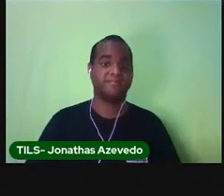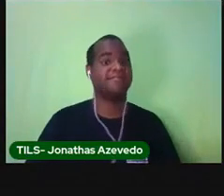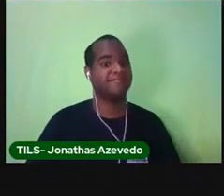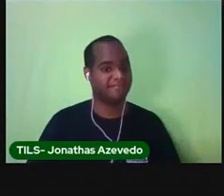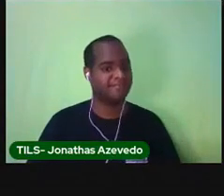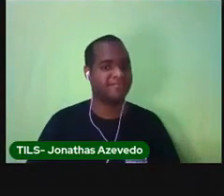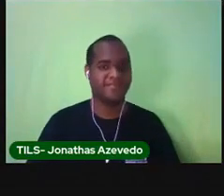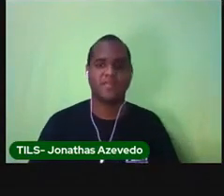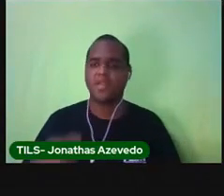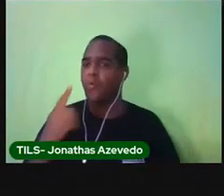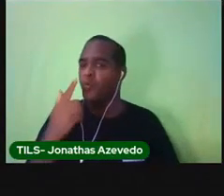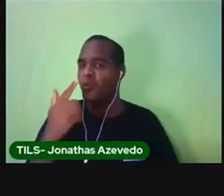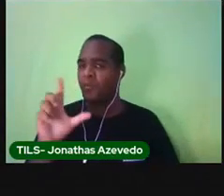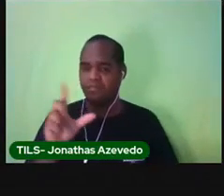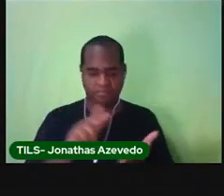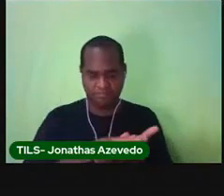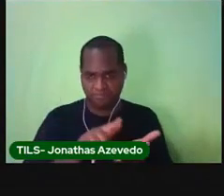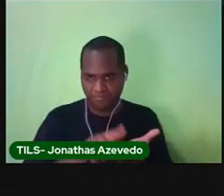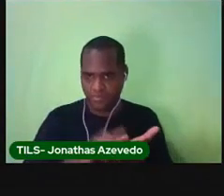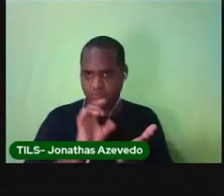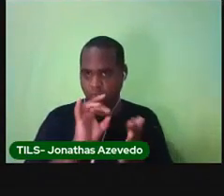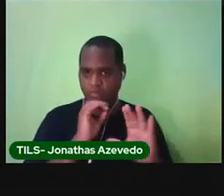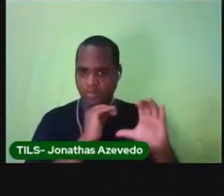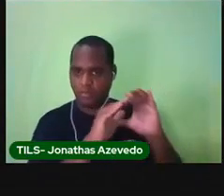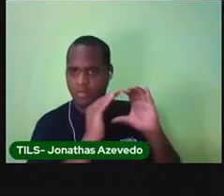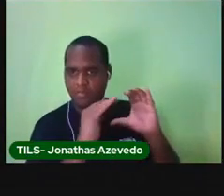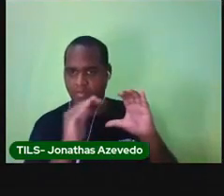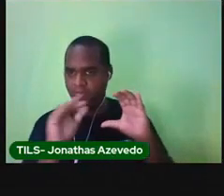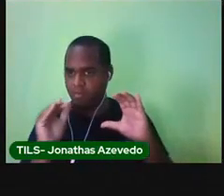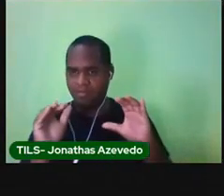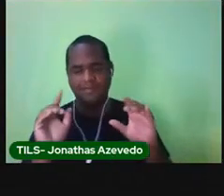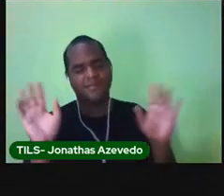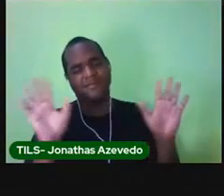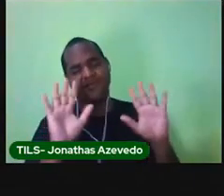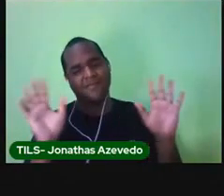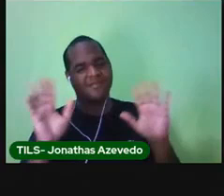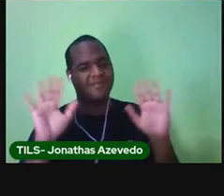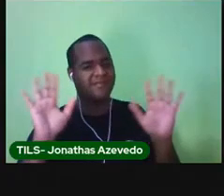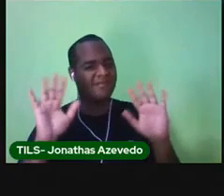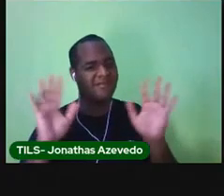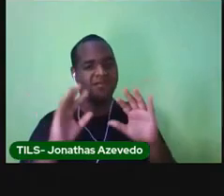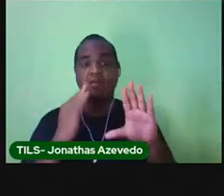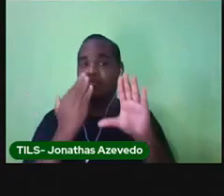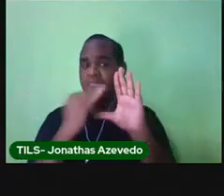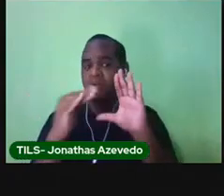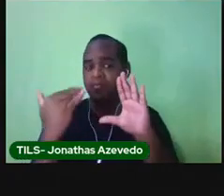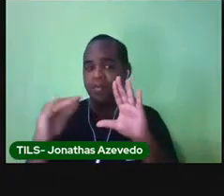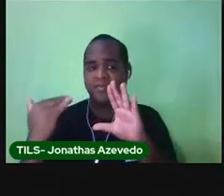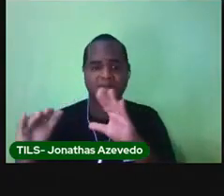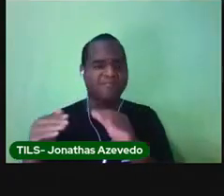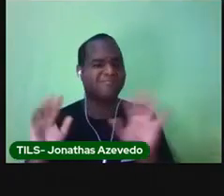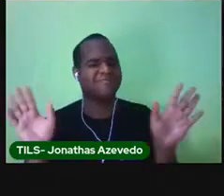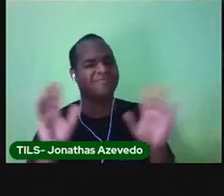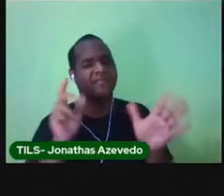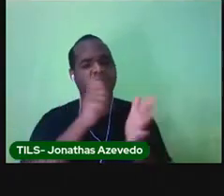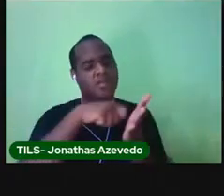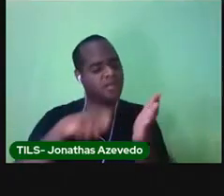Mas não é só com o papel que a gente envia um bilhete. Não é só escrito à mão,